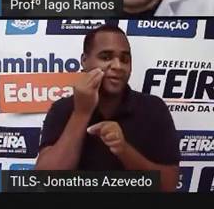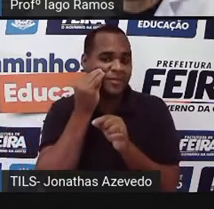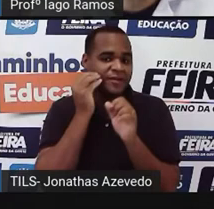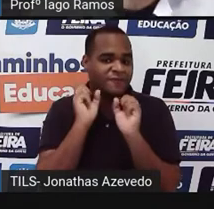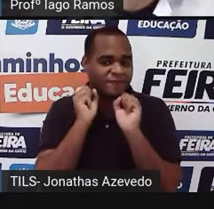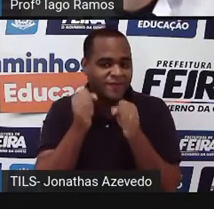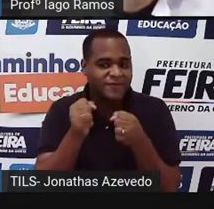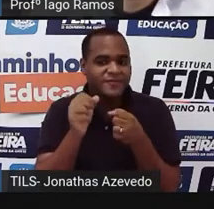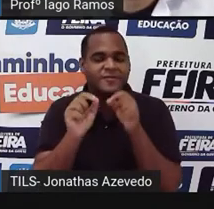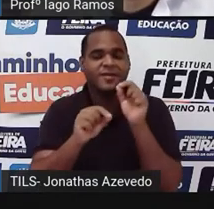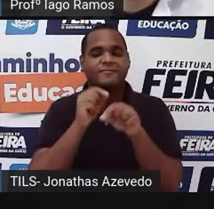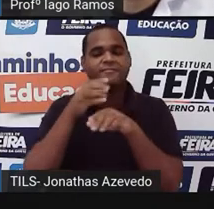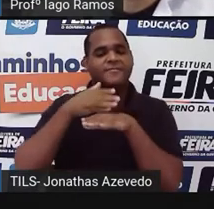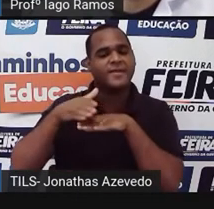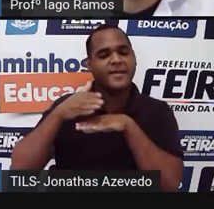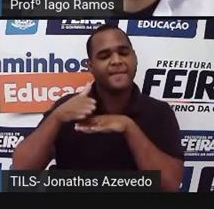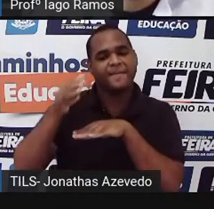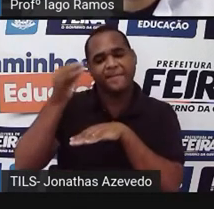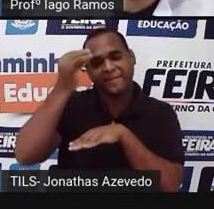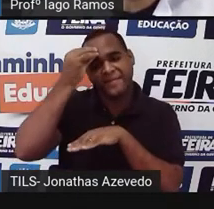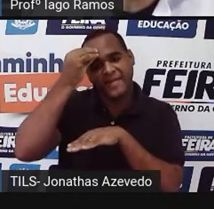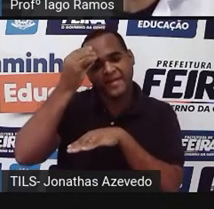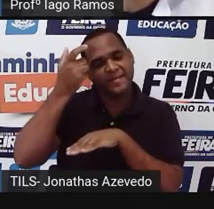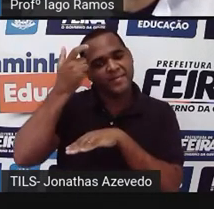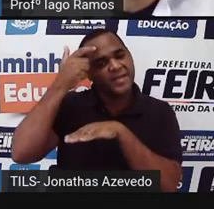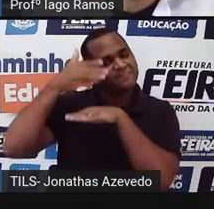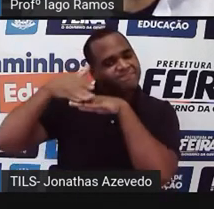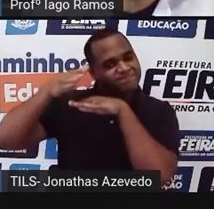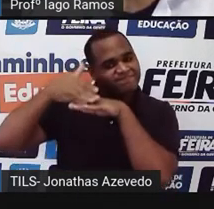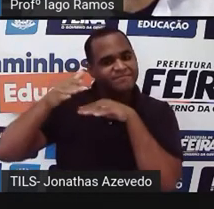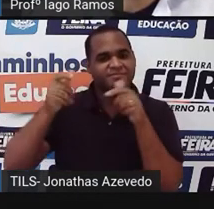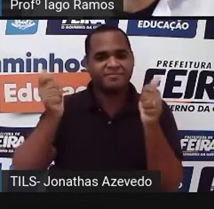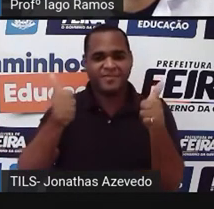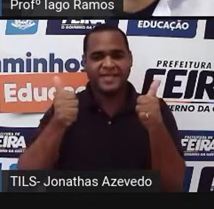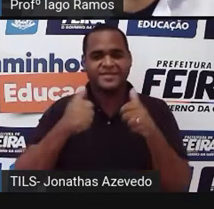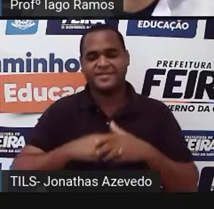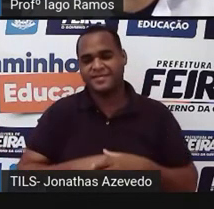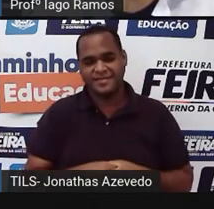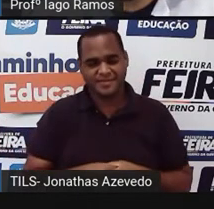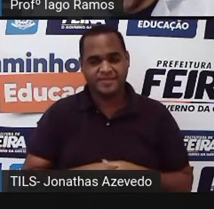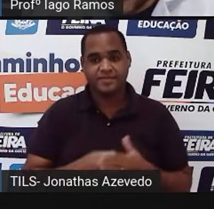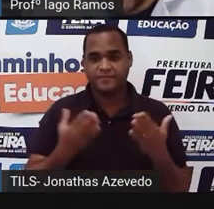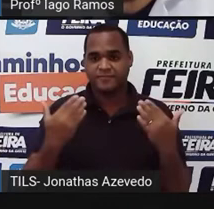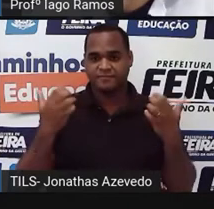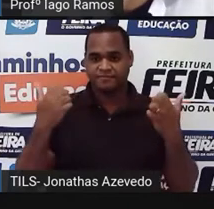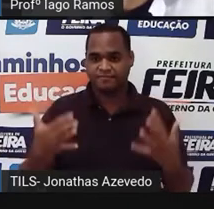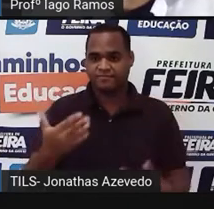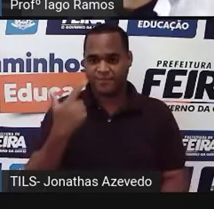cabeça como a gente costuma falar tá bom? então vamos lá olha só